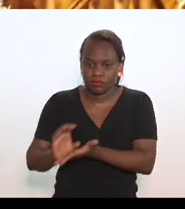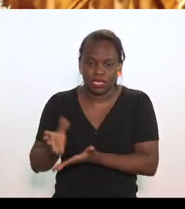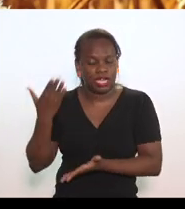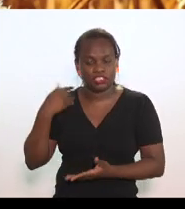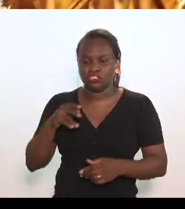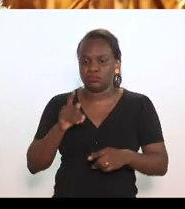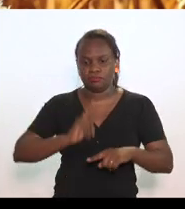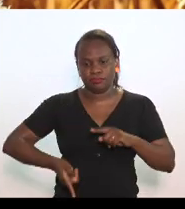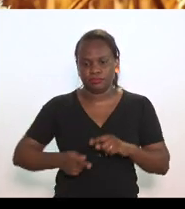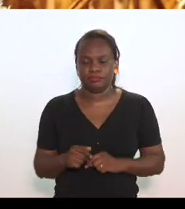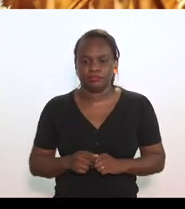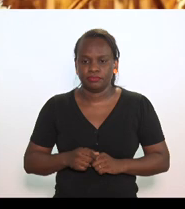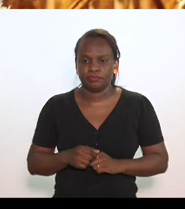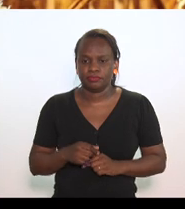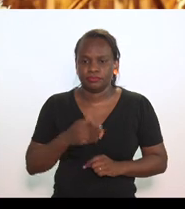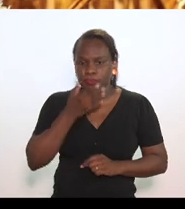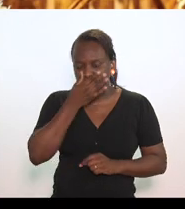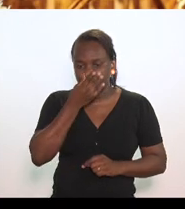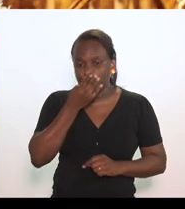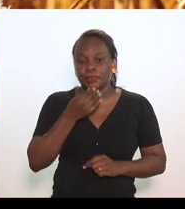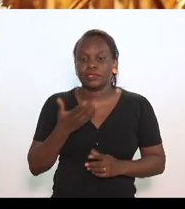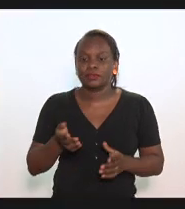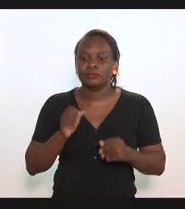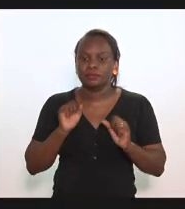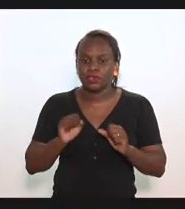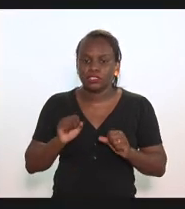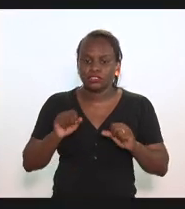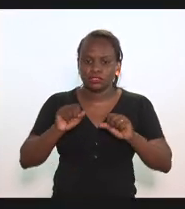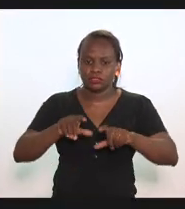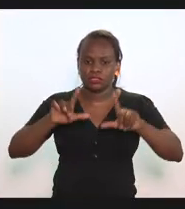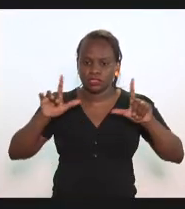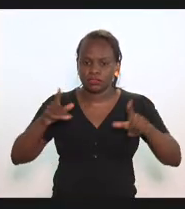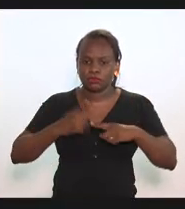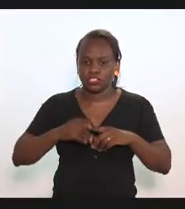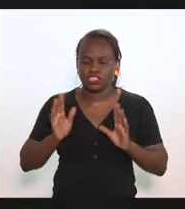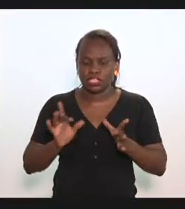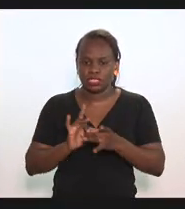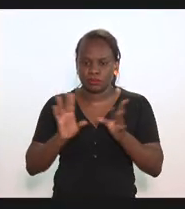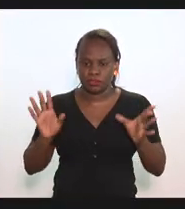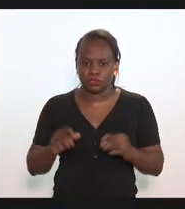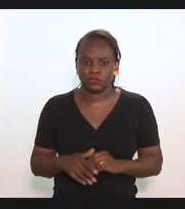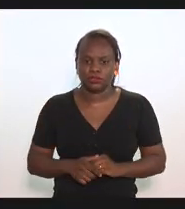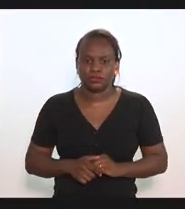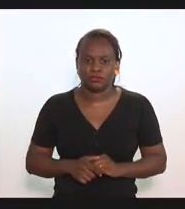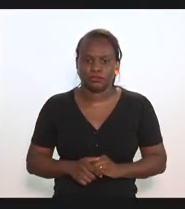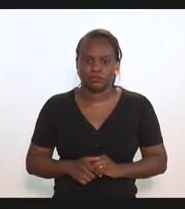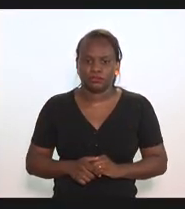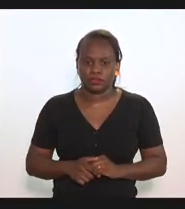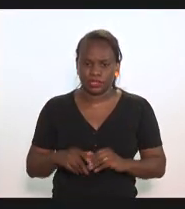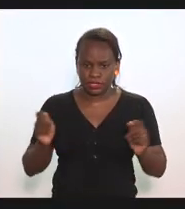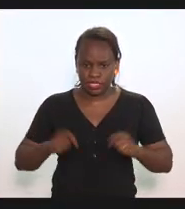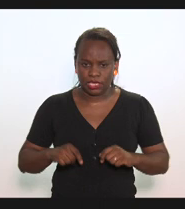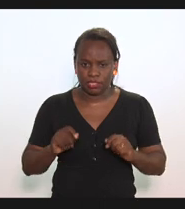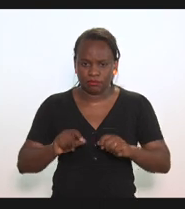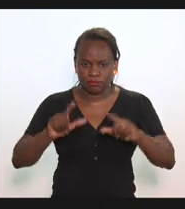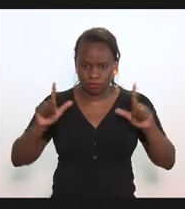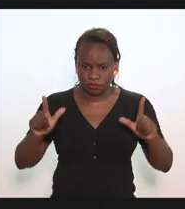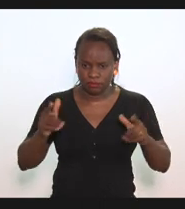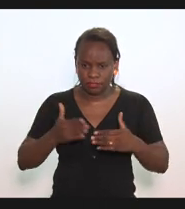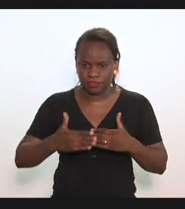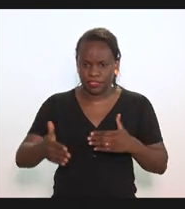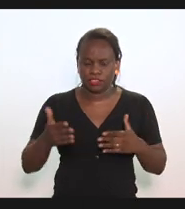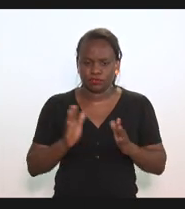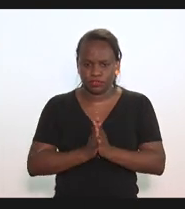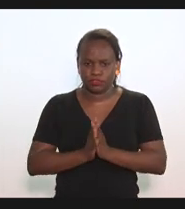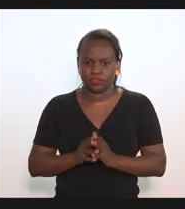permitido. O senhor podia botar o seu quadro visto que está disponibilizado as projeções. Rodrigo, você pode colocar? Pode ir para frente,